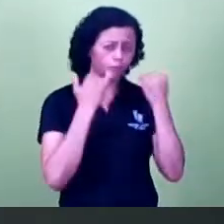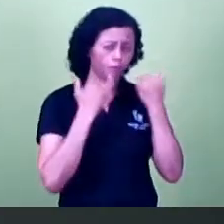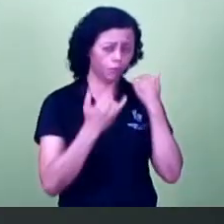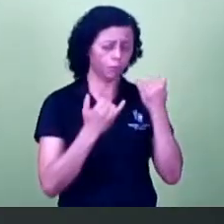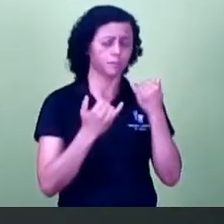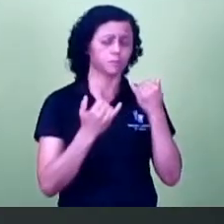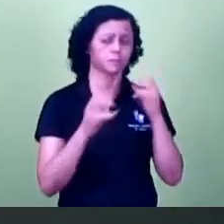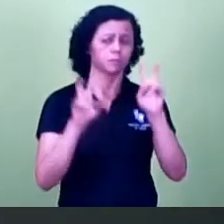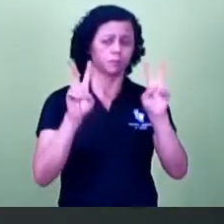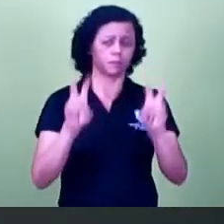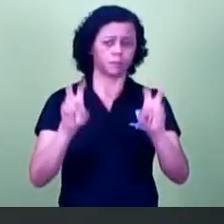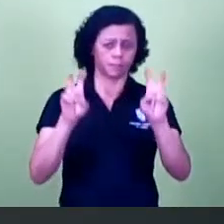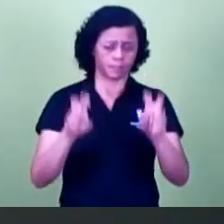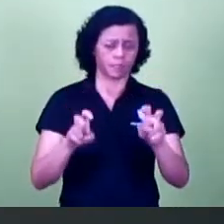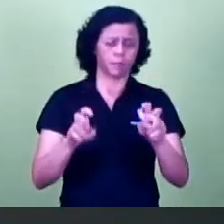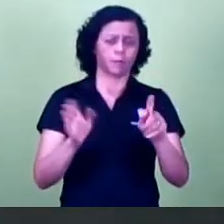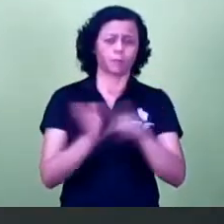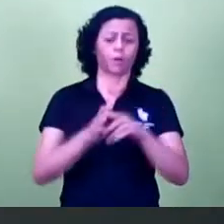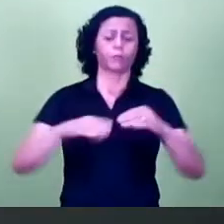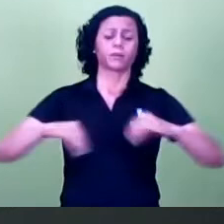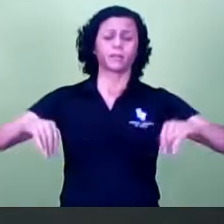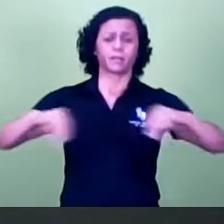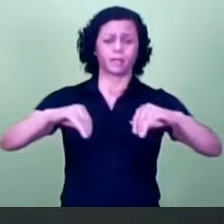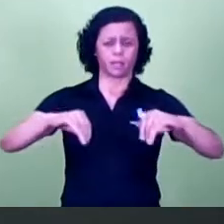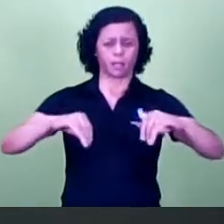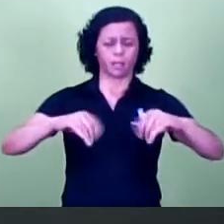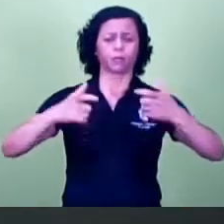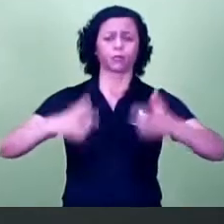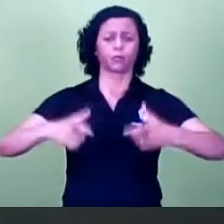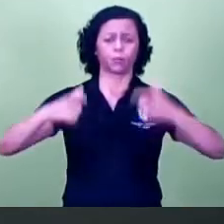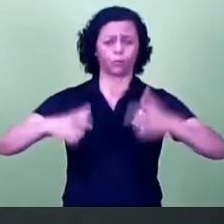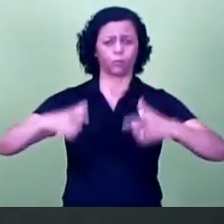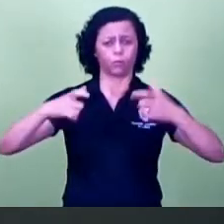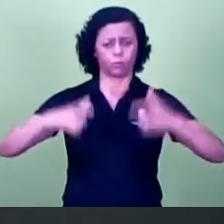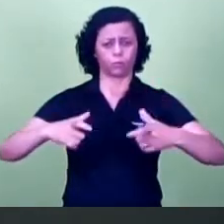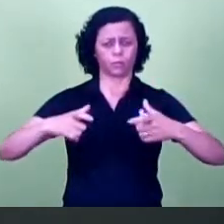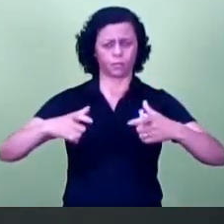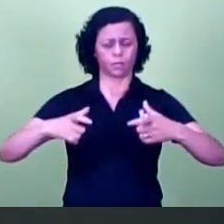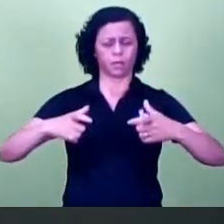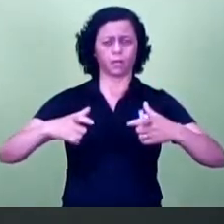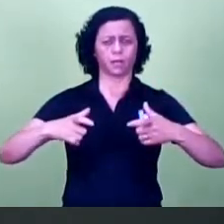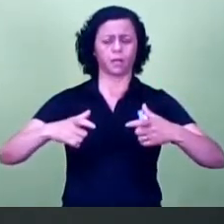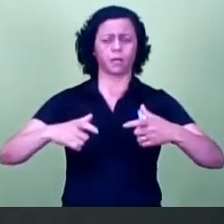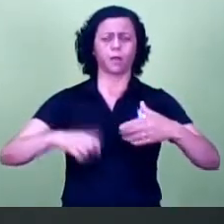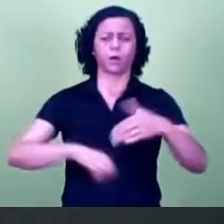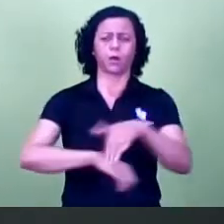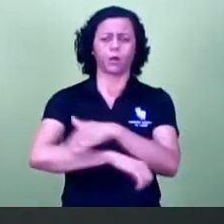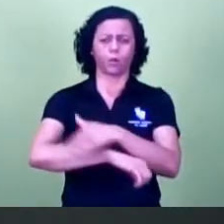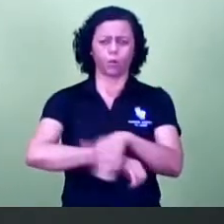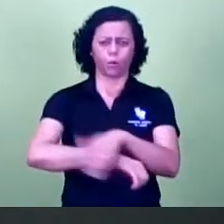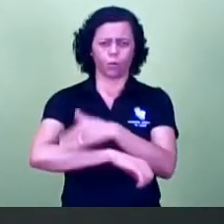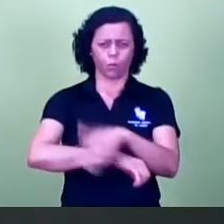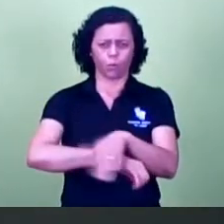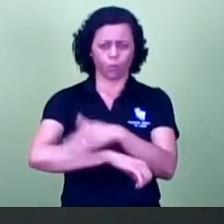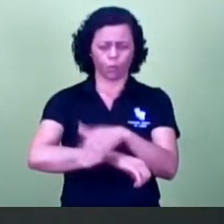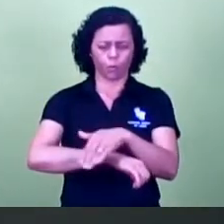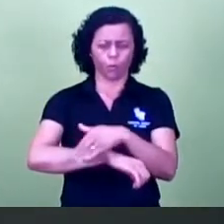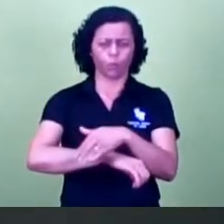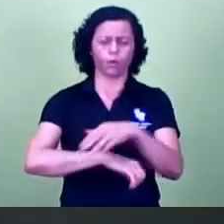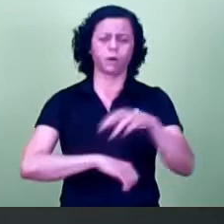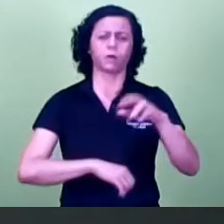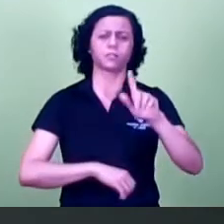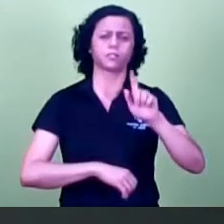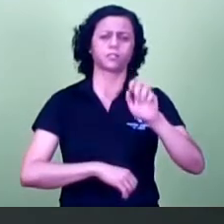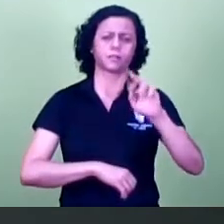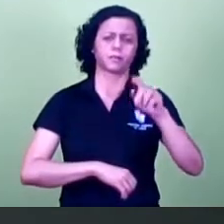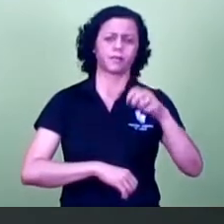posse, propriedade, de terreno, Baldio, situado entre as ruas Doutor Geraldo de Freitas, Mancini, com a